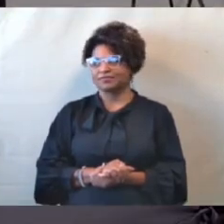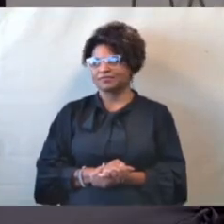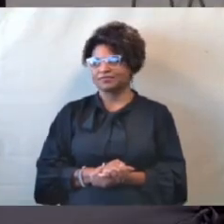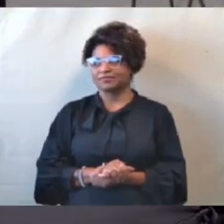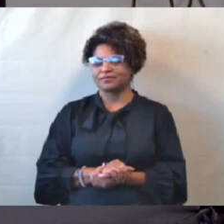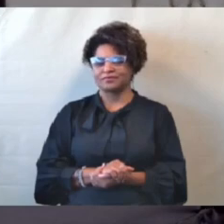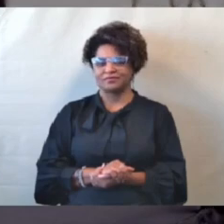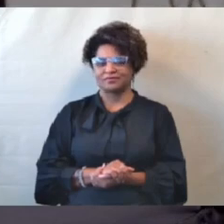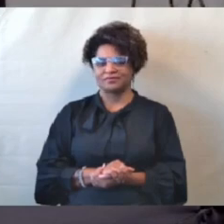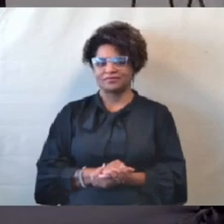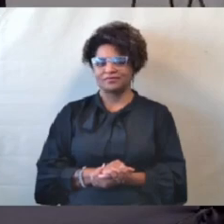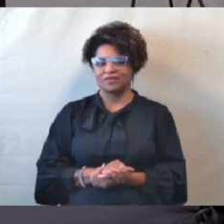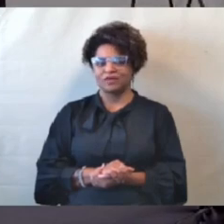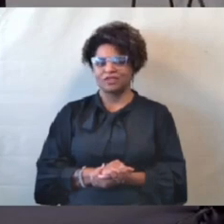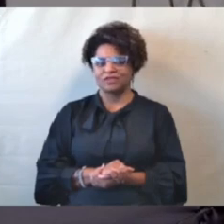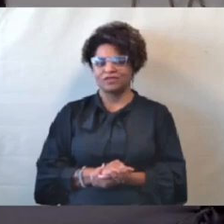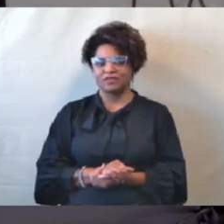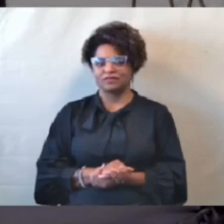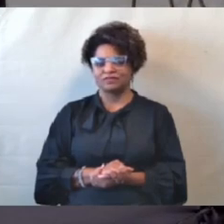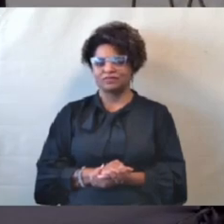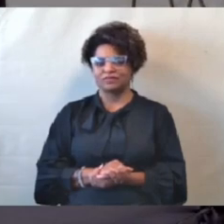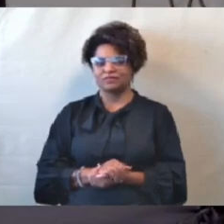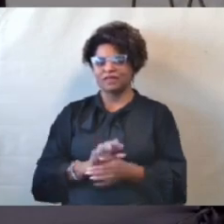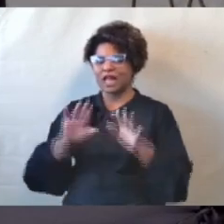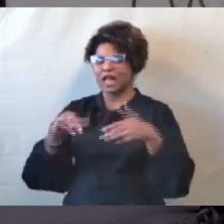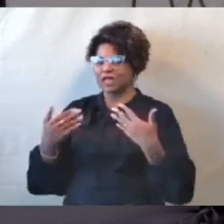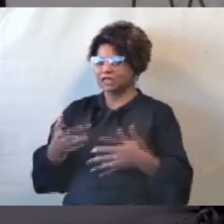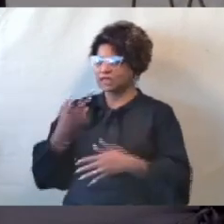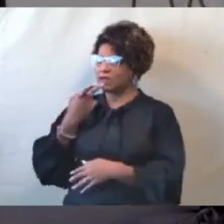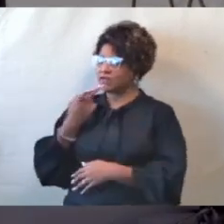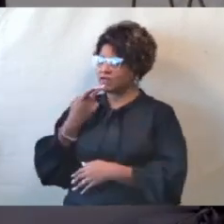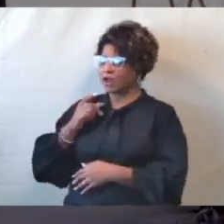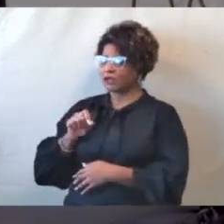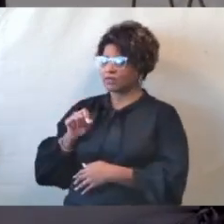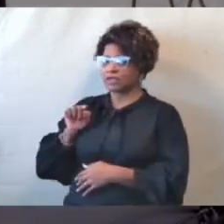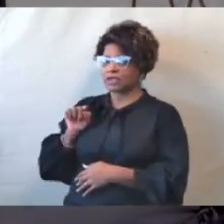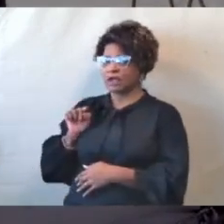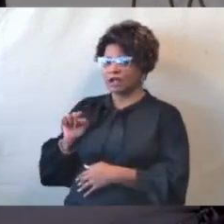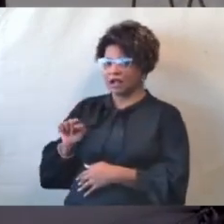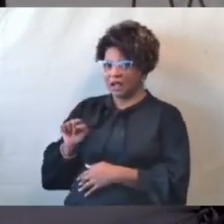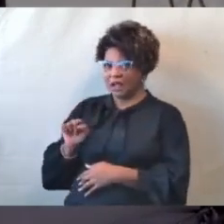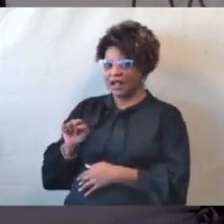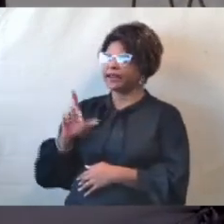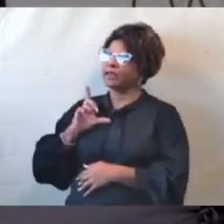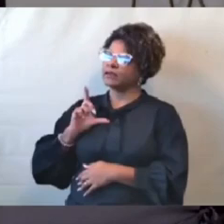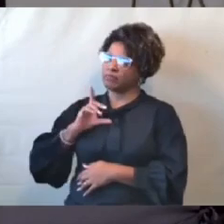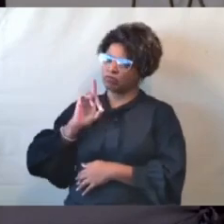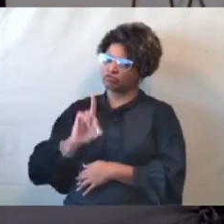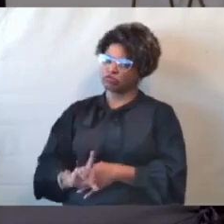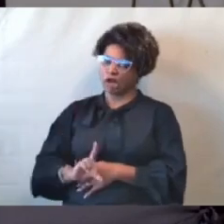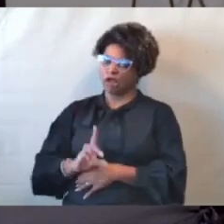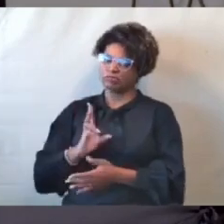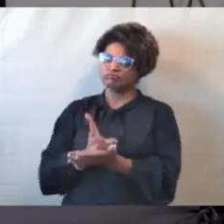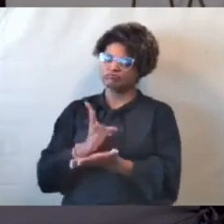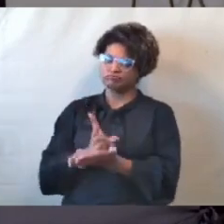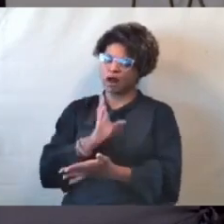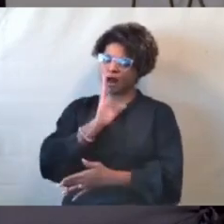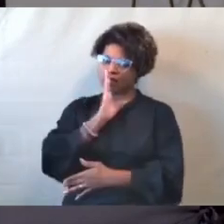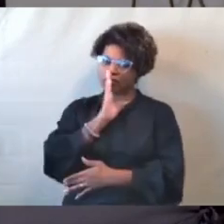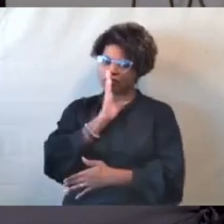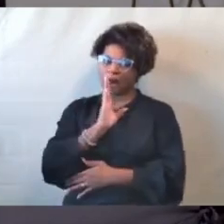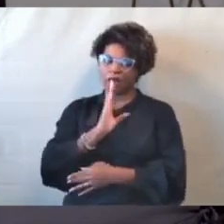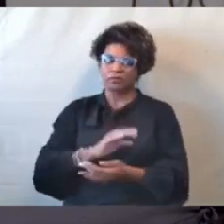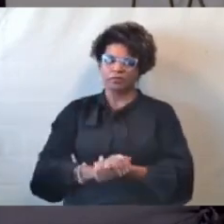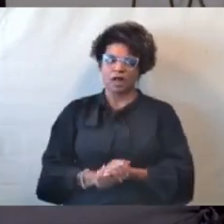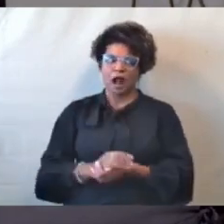Então, registramos que o depoente exerceu seu direito de permanecer calado. Vou passar para